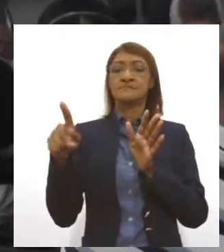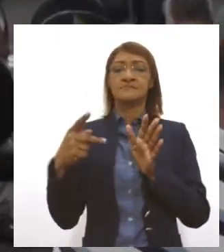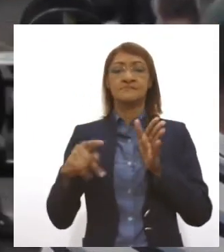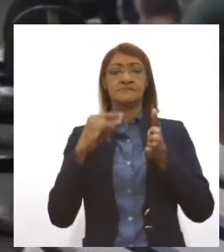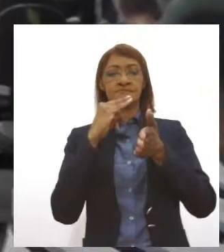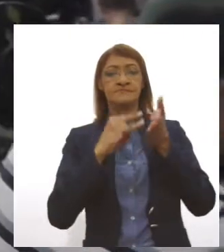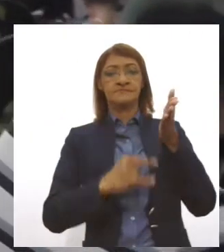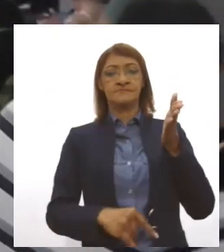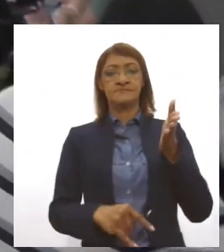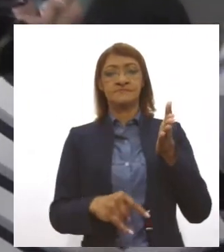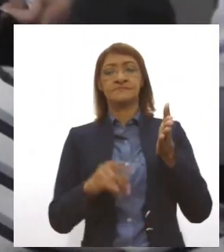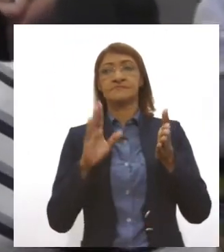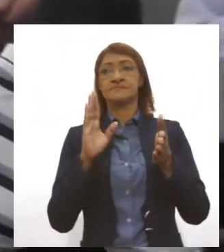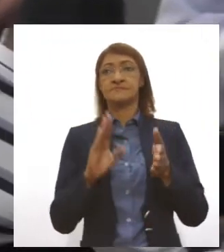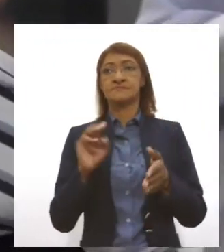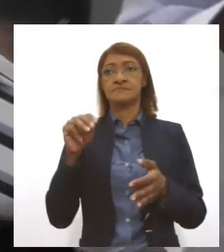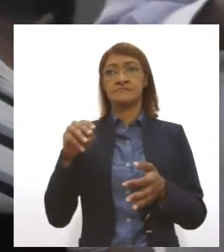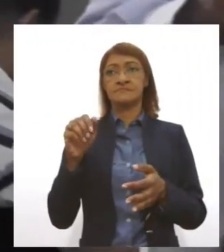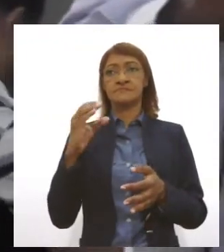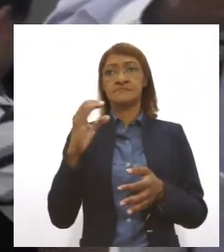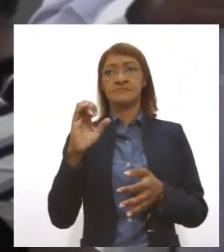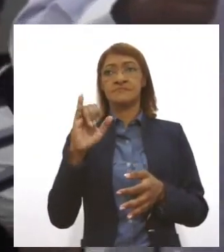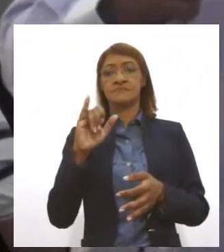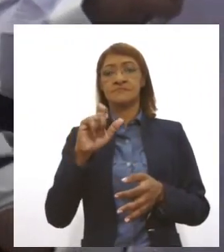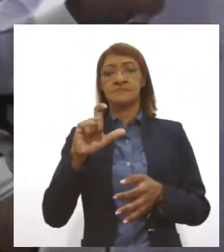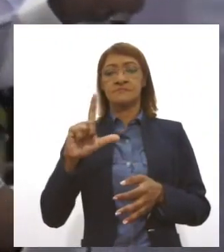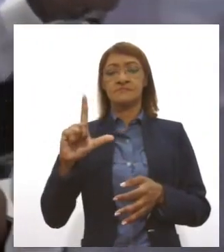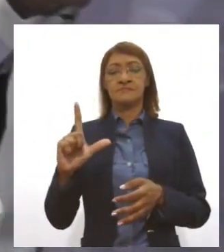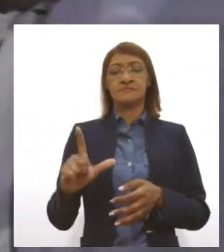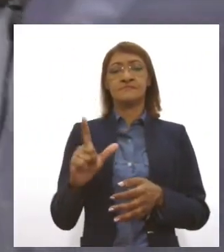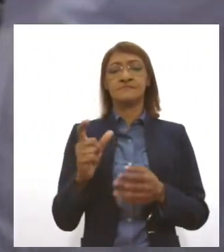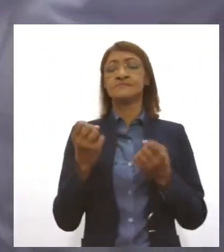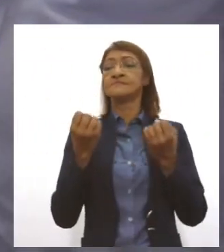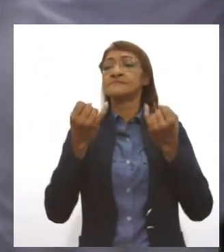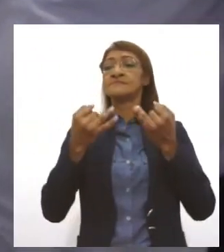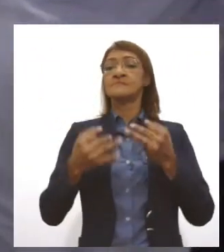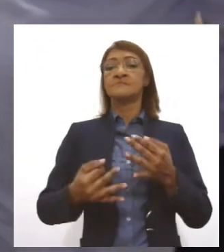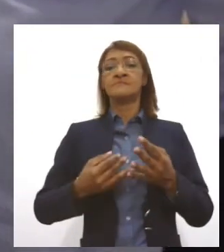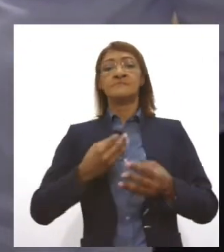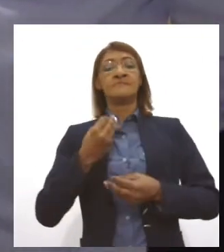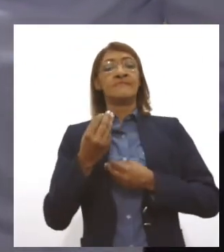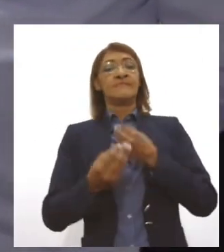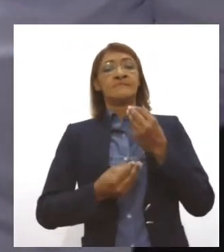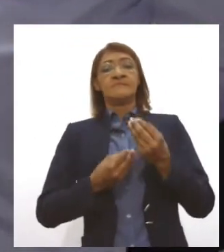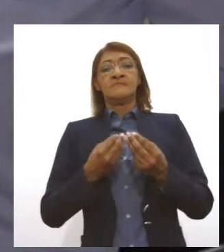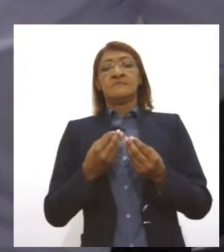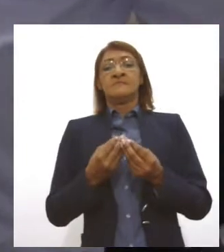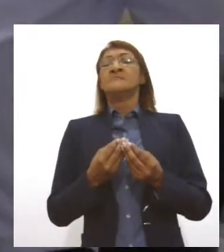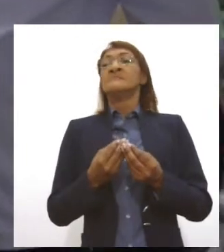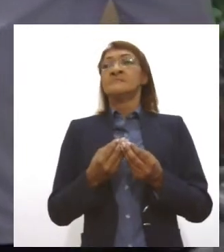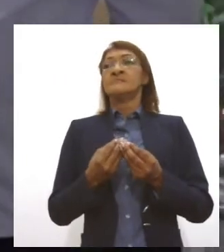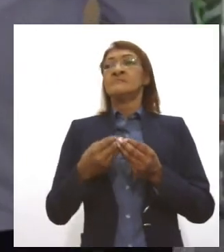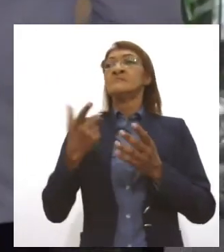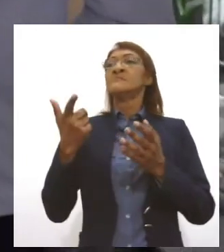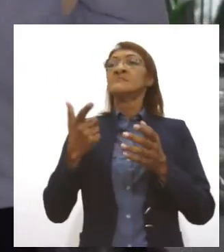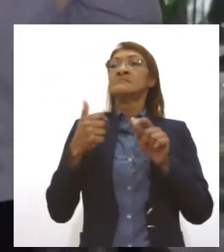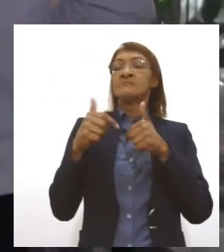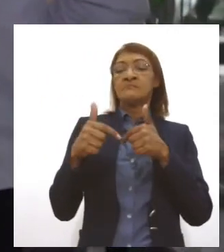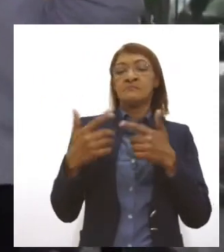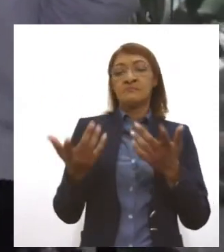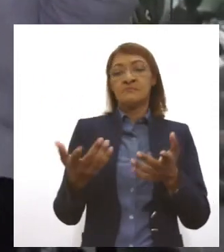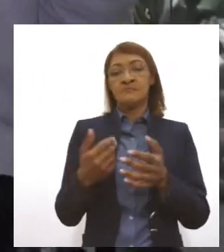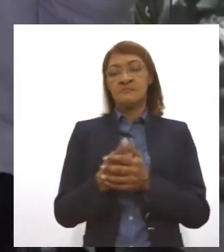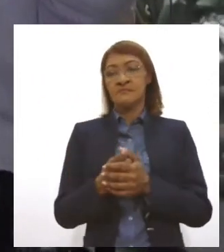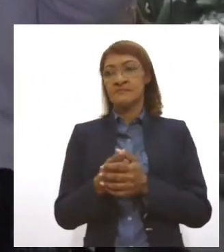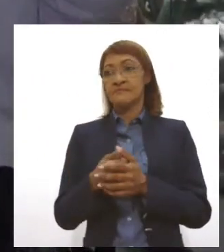Maciel está aqui com a gente e vai explicar um pouco como é que funciona esse procedimento. Henrique, a pessoa